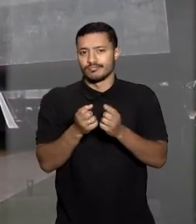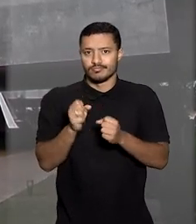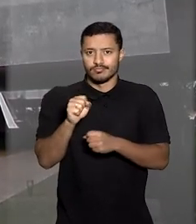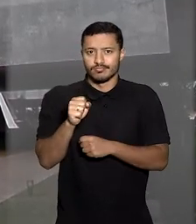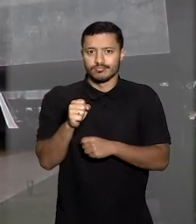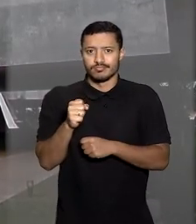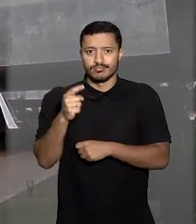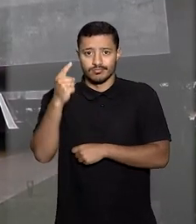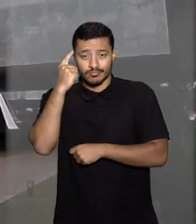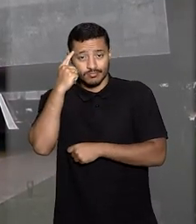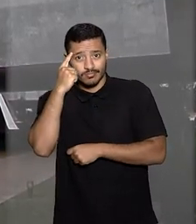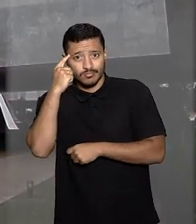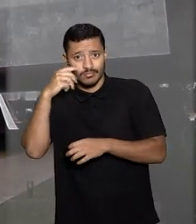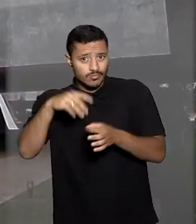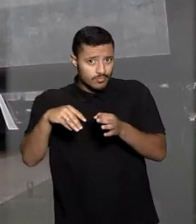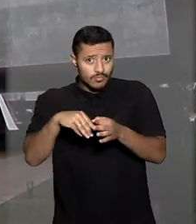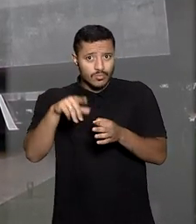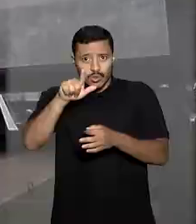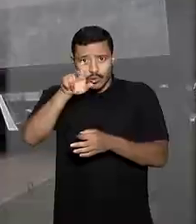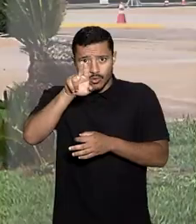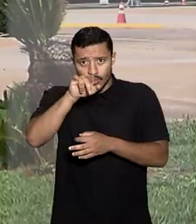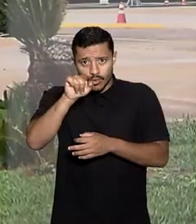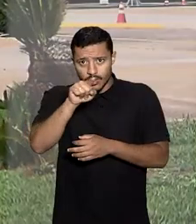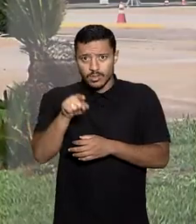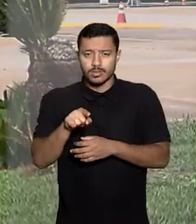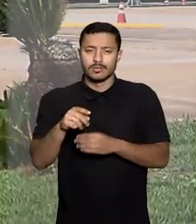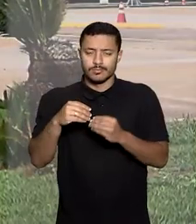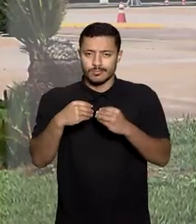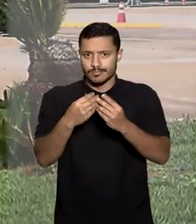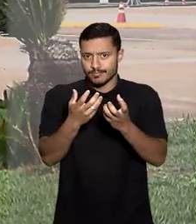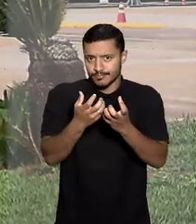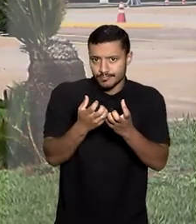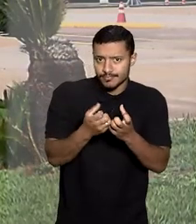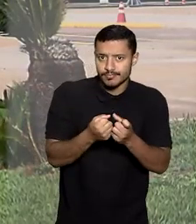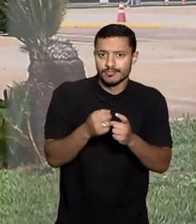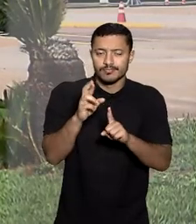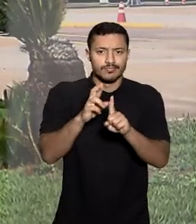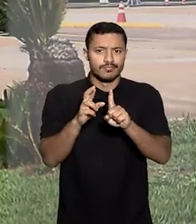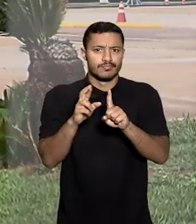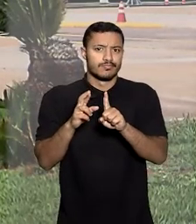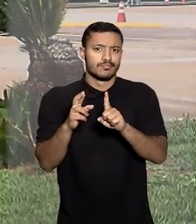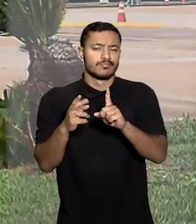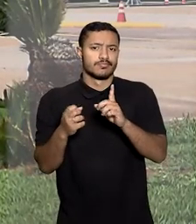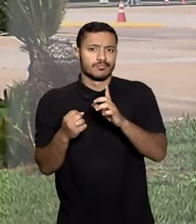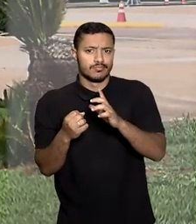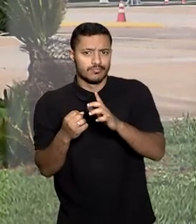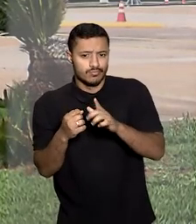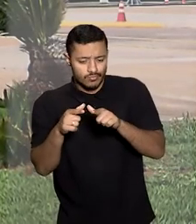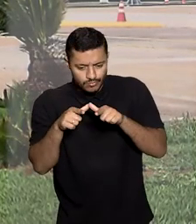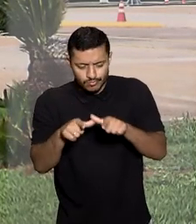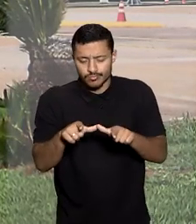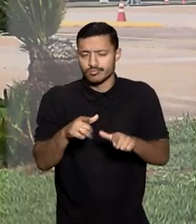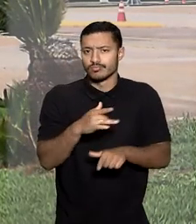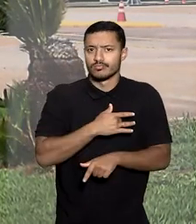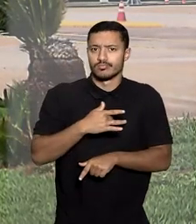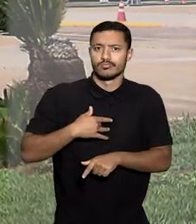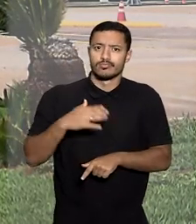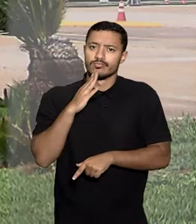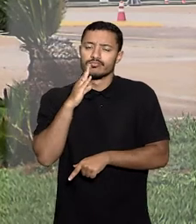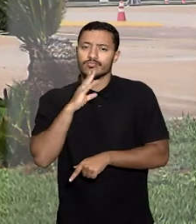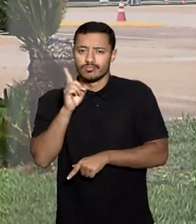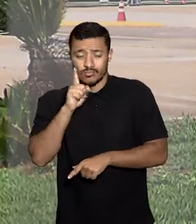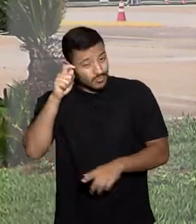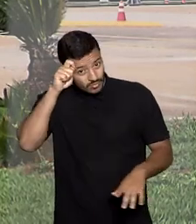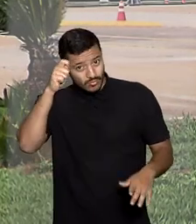decisão individual do ministro Luiz Felipe Salomão que deu provimento ao recurso especial da operadora para reconhecer a